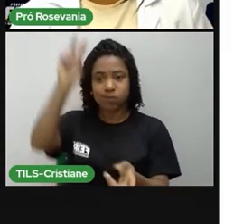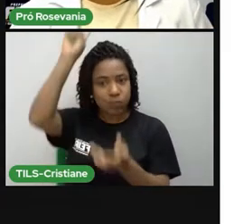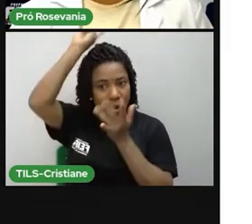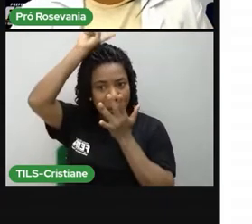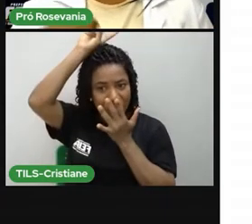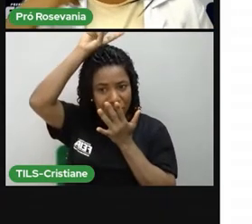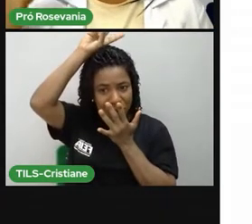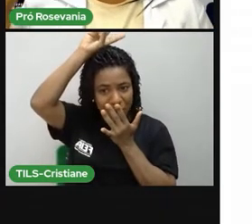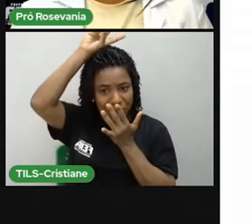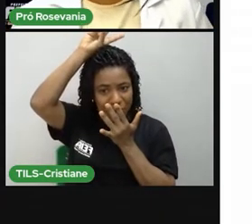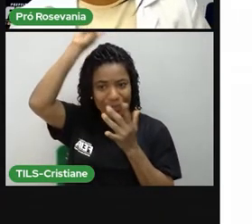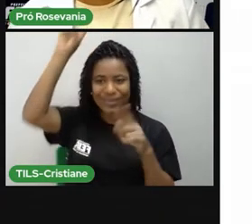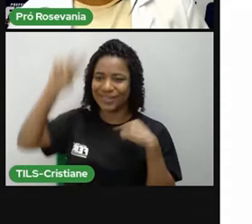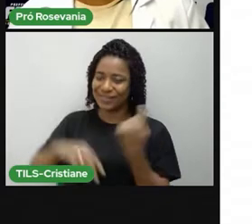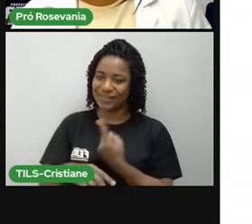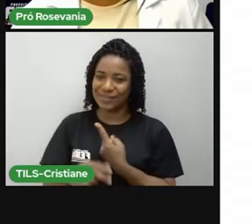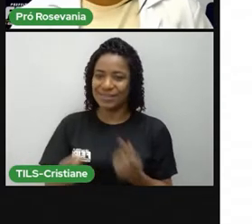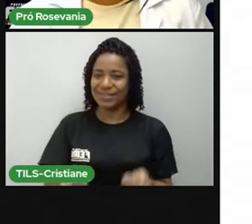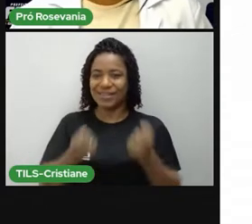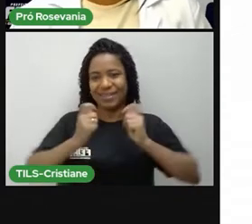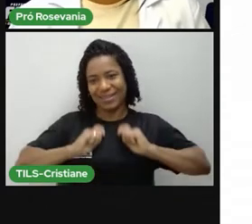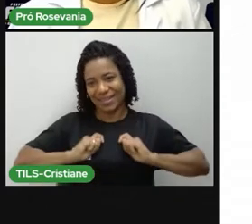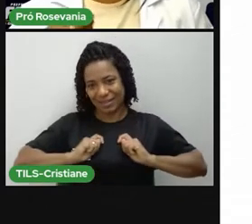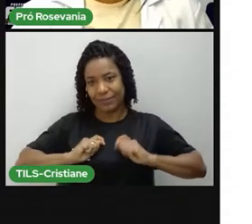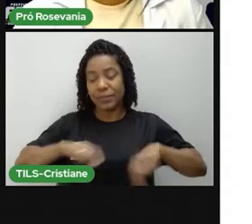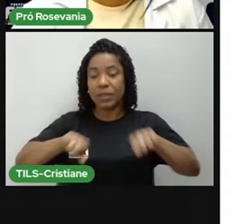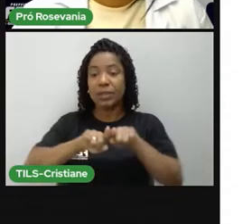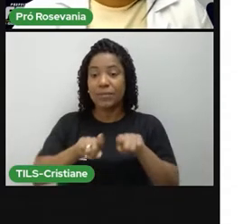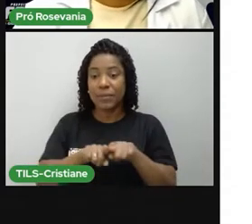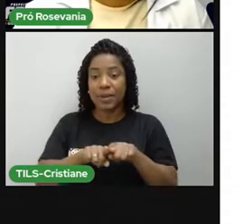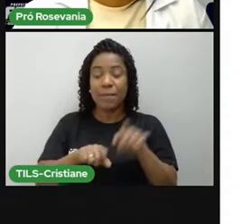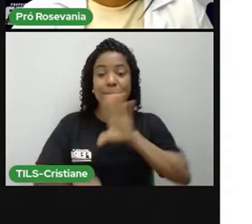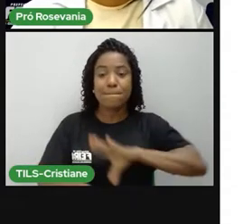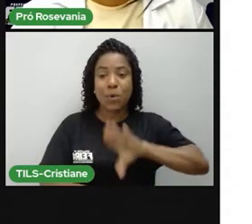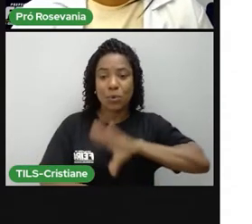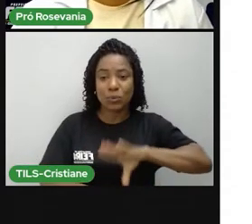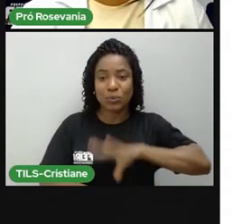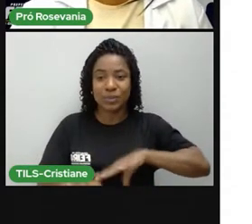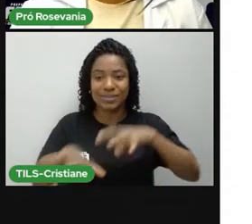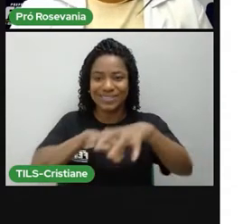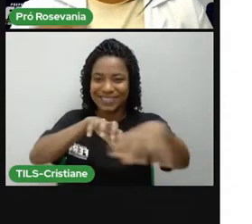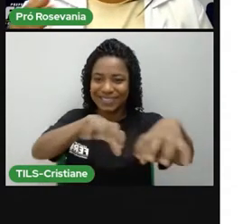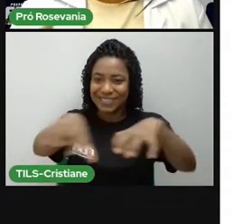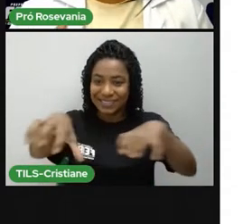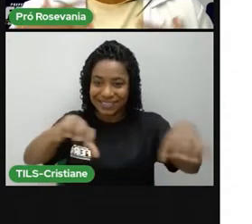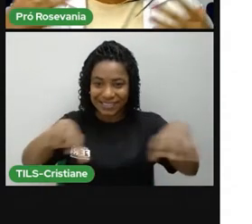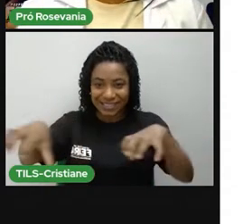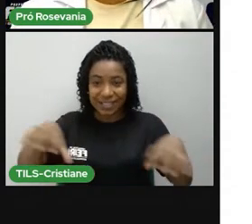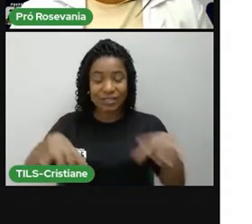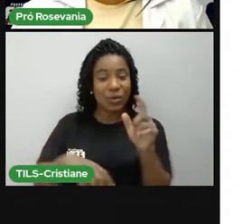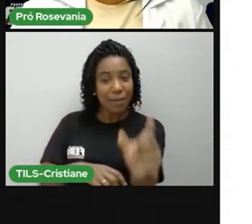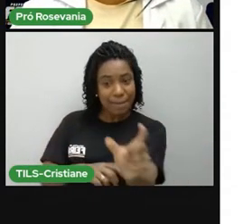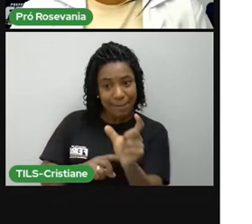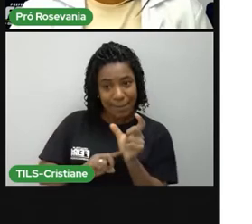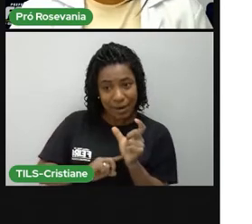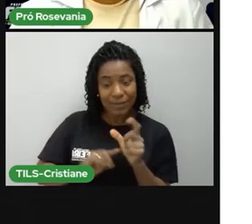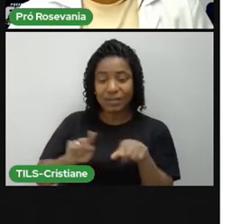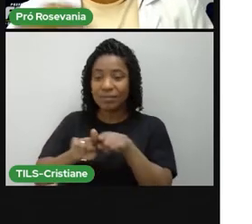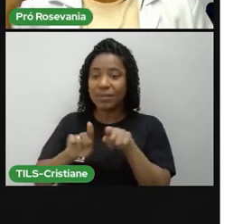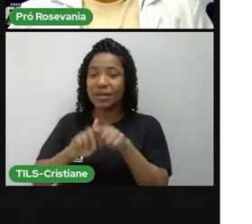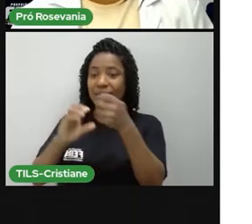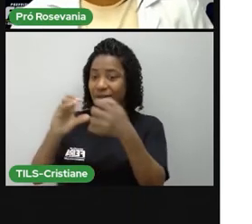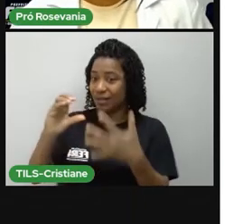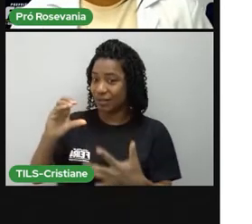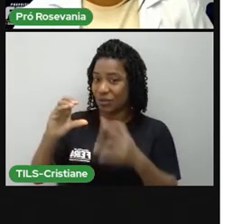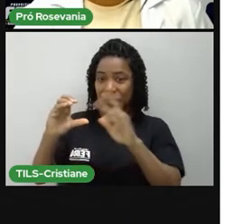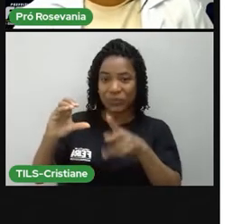nativos daqui, palavras que nós herdamos dos portugueses, que são os povos colonizadores, não só palavras, né, os aspectos culturais, de modo